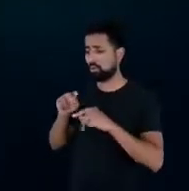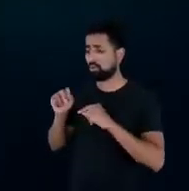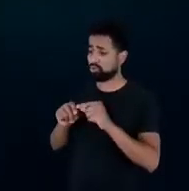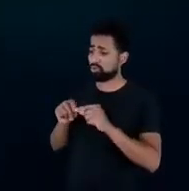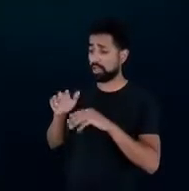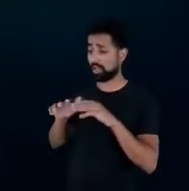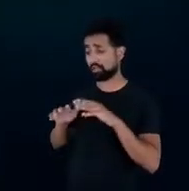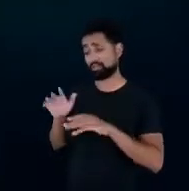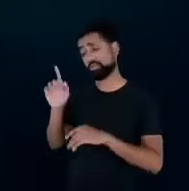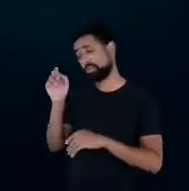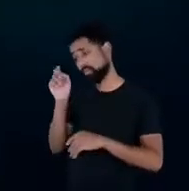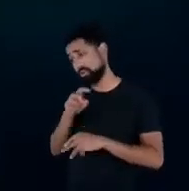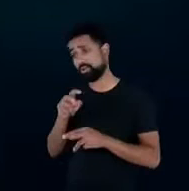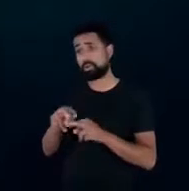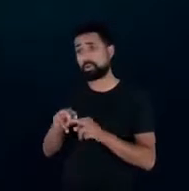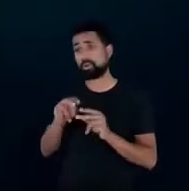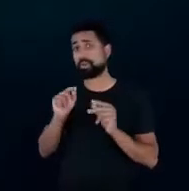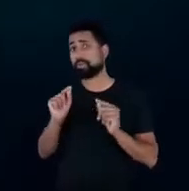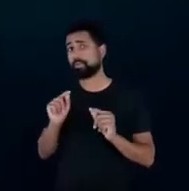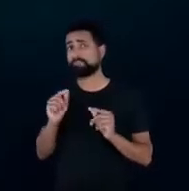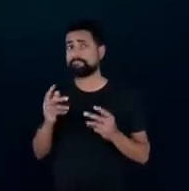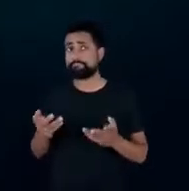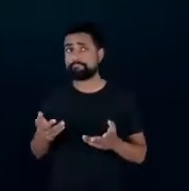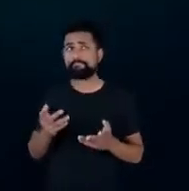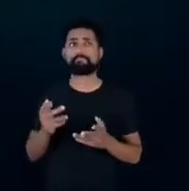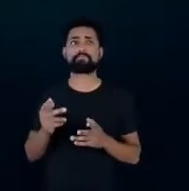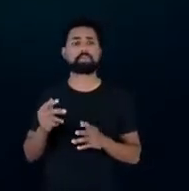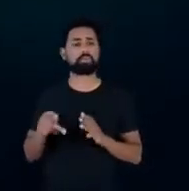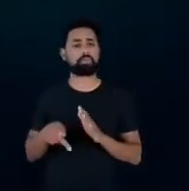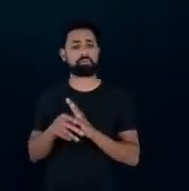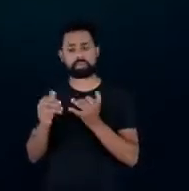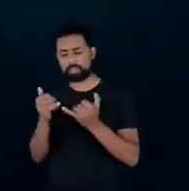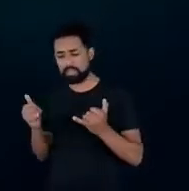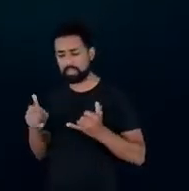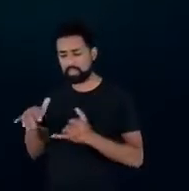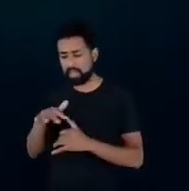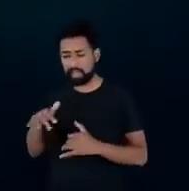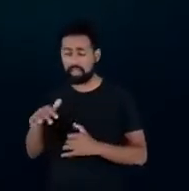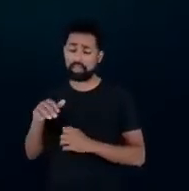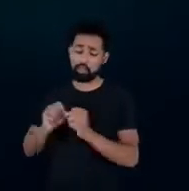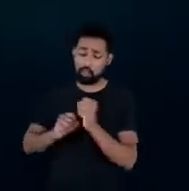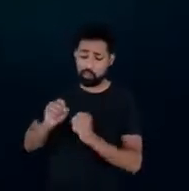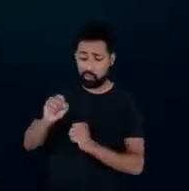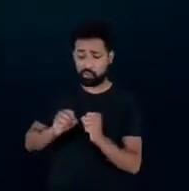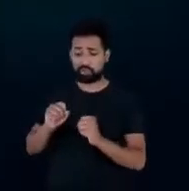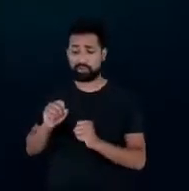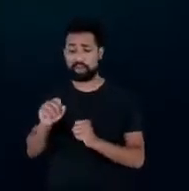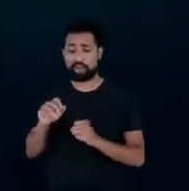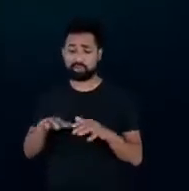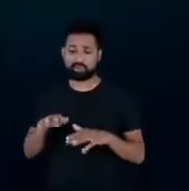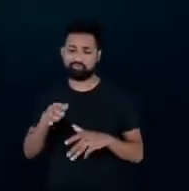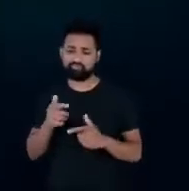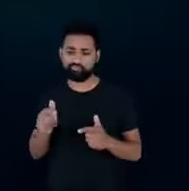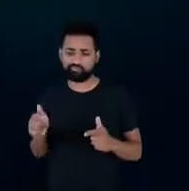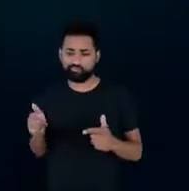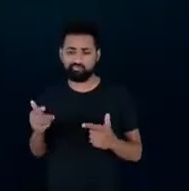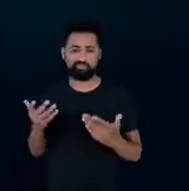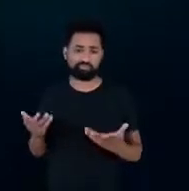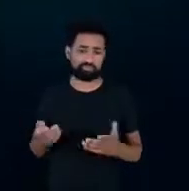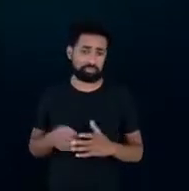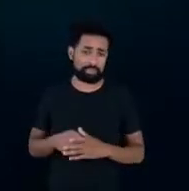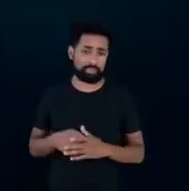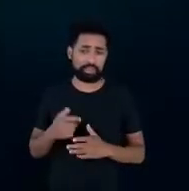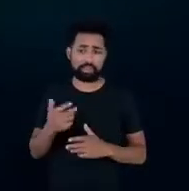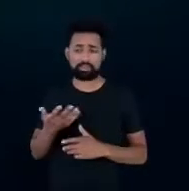difícil porque eficiência energética na indústria por exemplo às vezes você não vai ter lá a